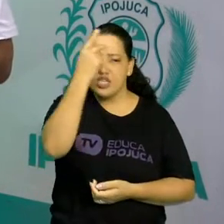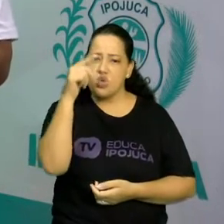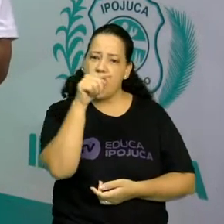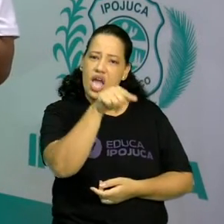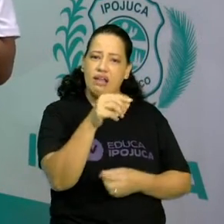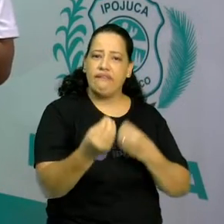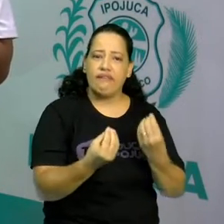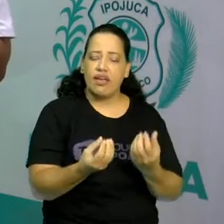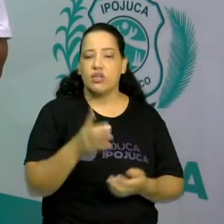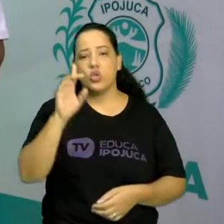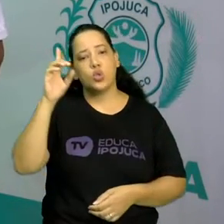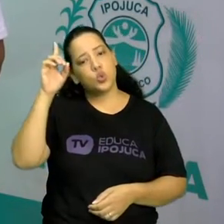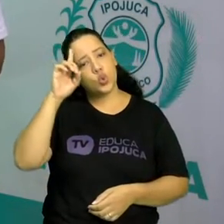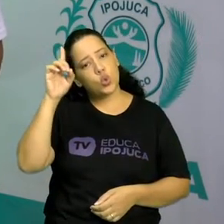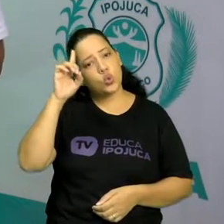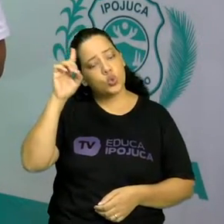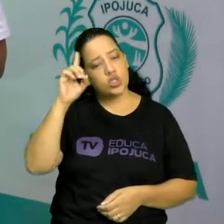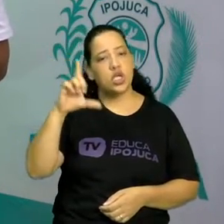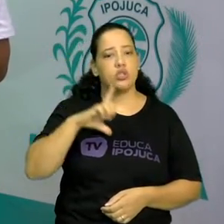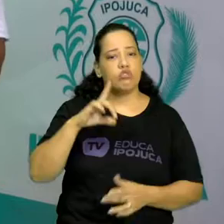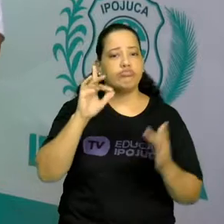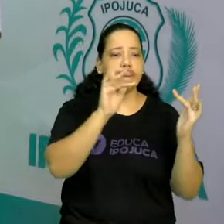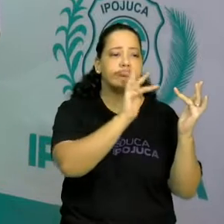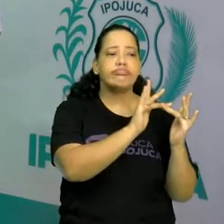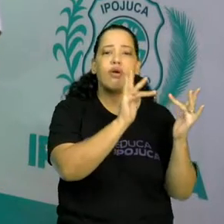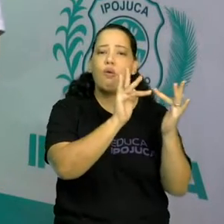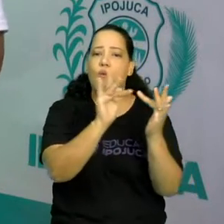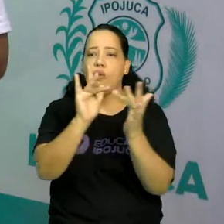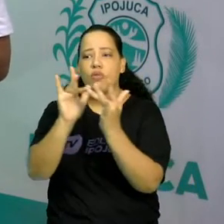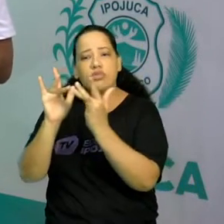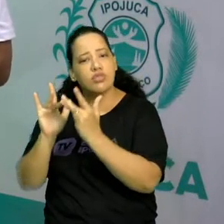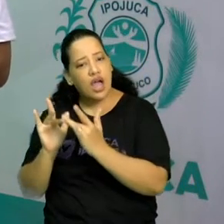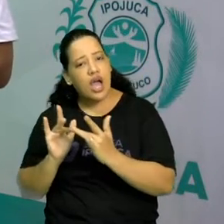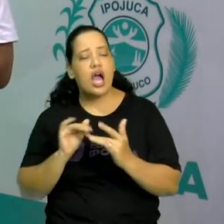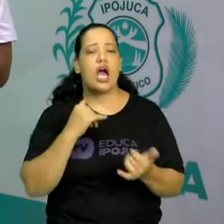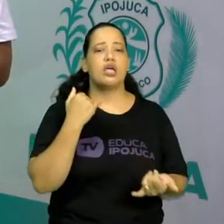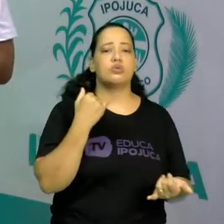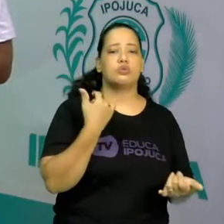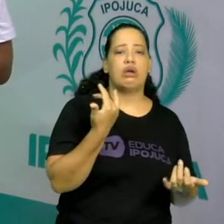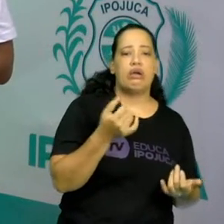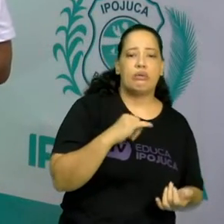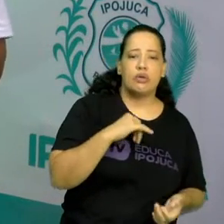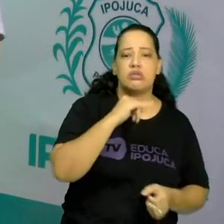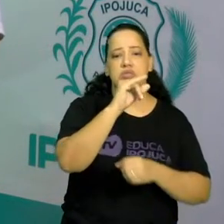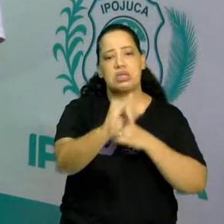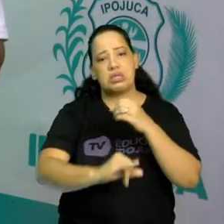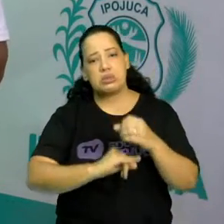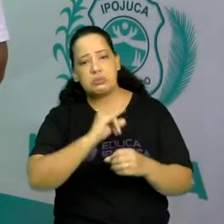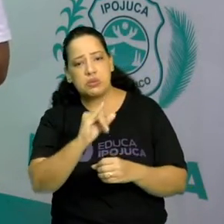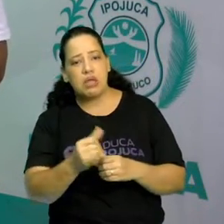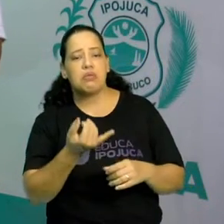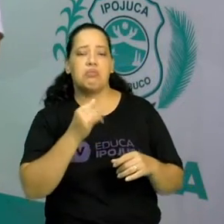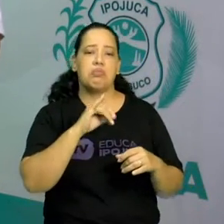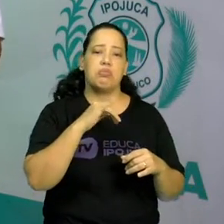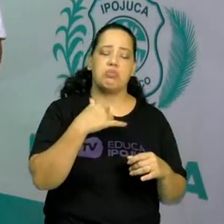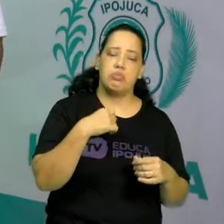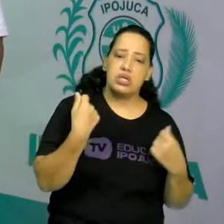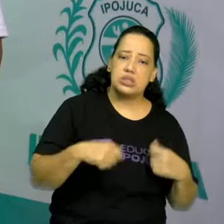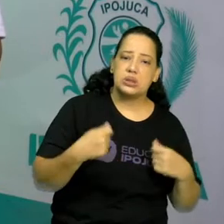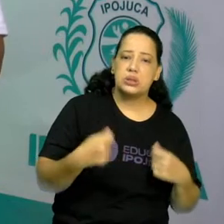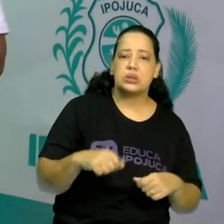dia, todos os dias estamos em contato direto, seja pela internet, seja no impresso, estamos em contato